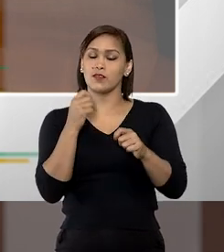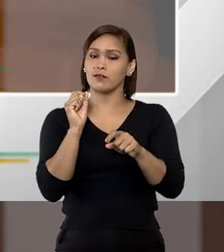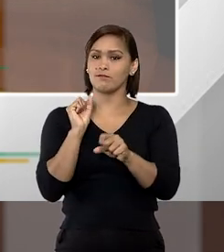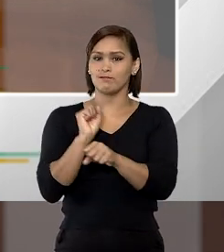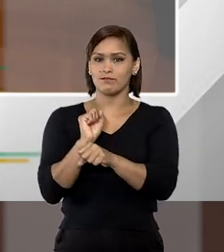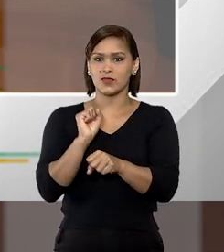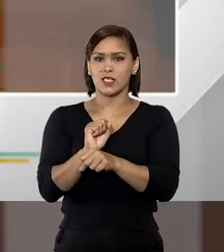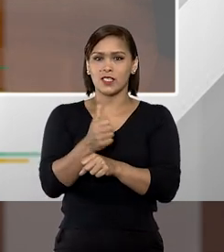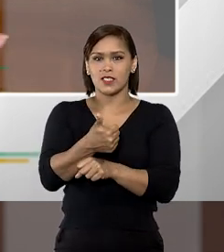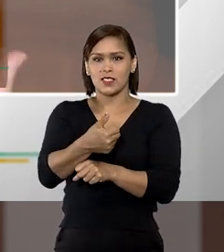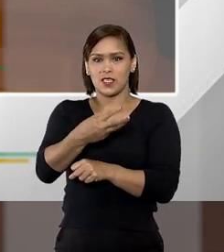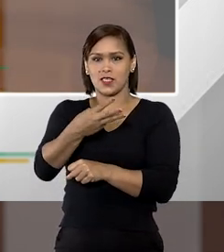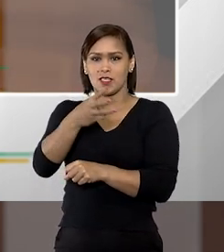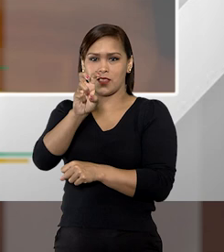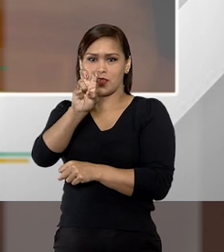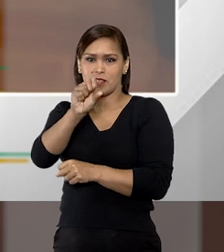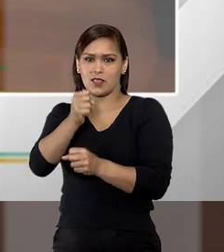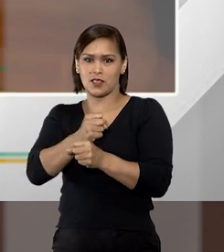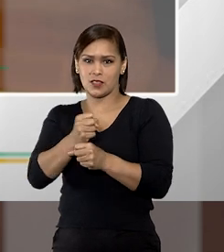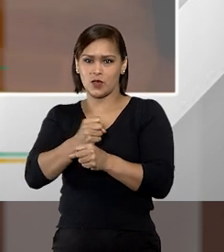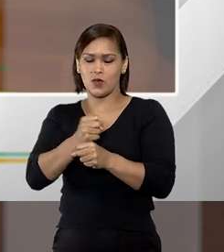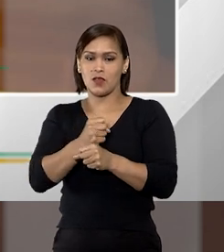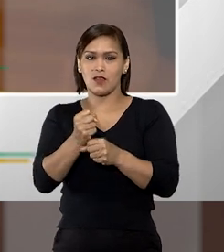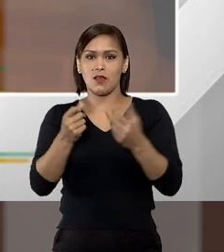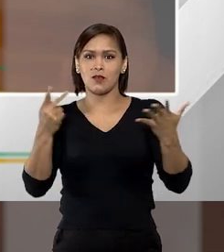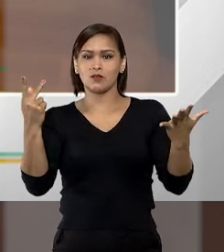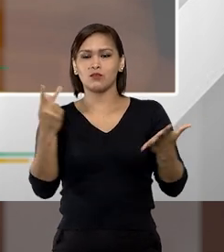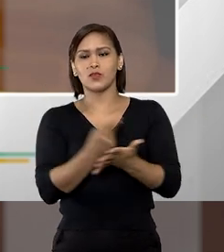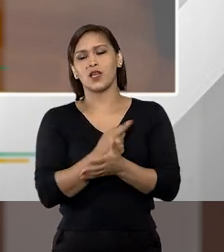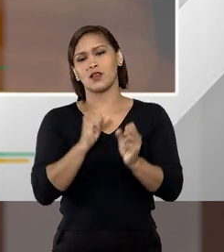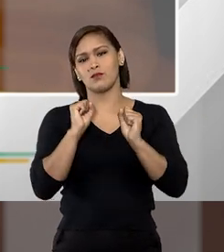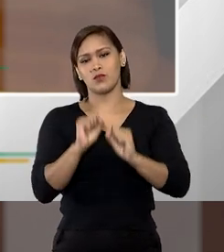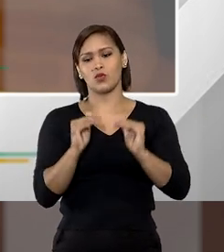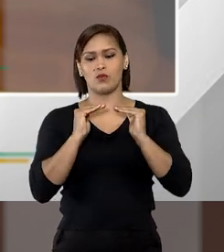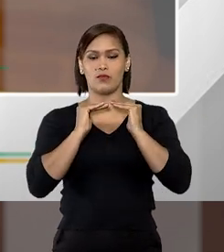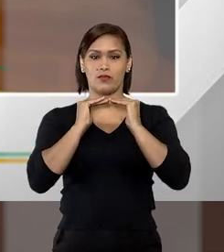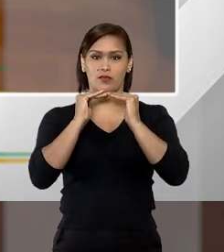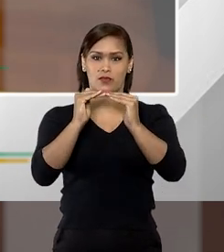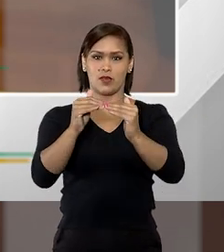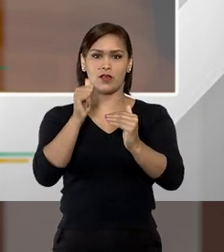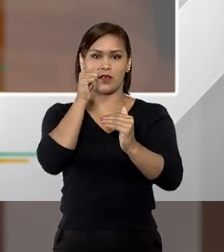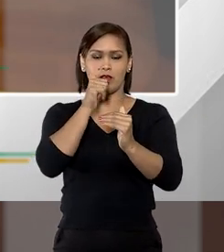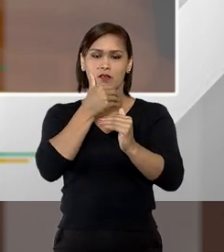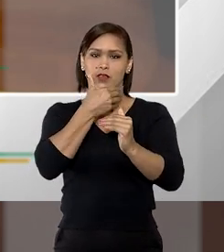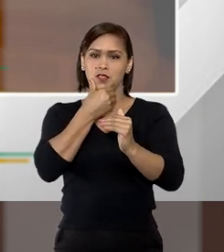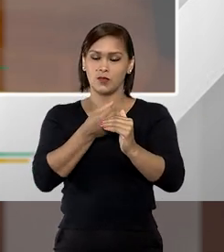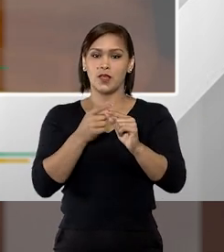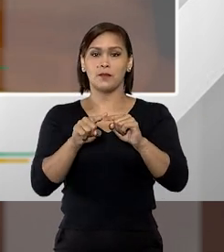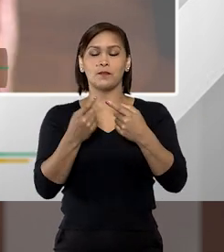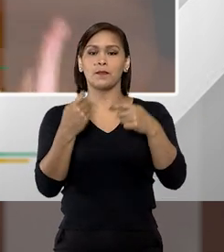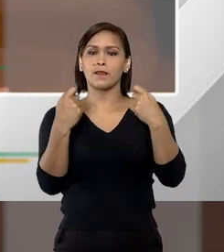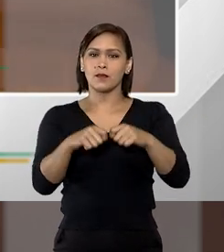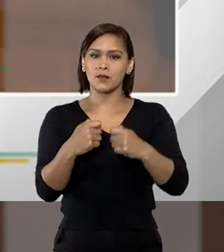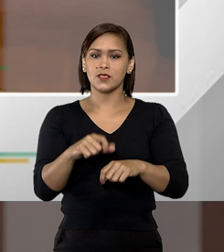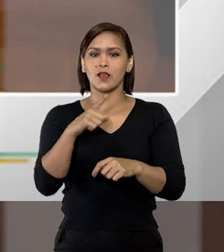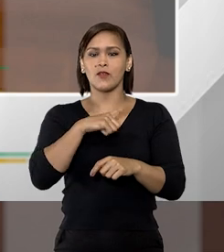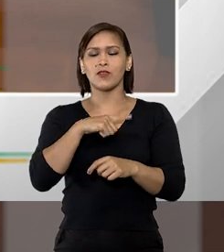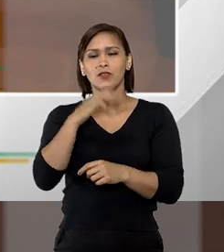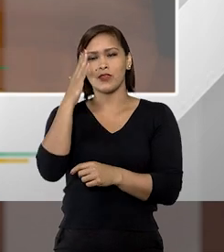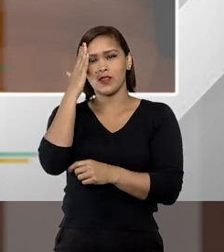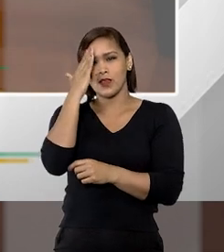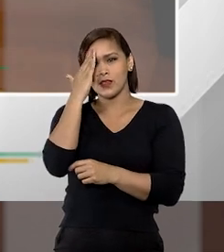esperar ainda 135 anos para que isso possa de fato acontecer, então precisamos ter essa